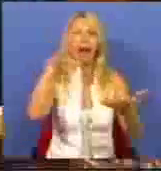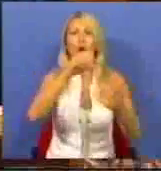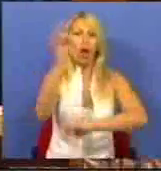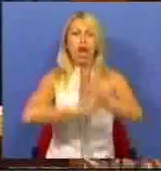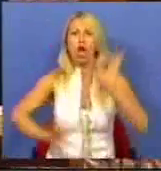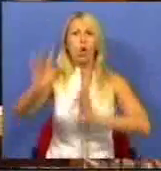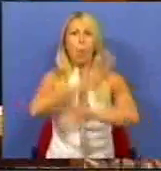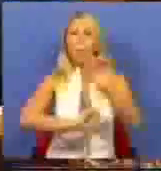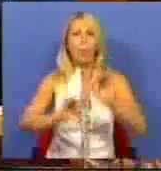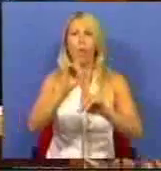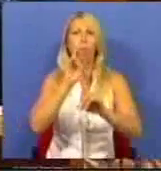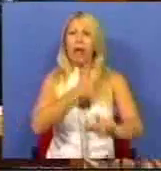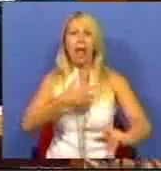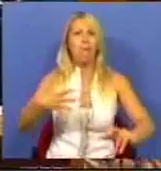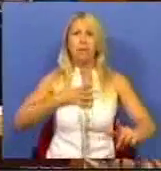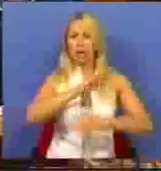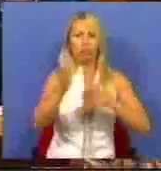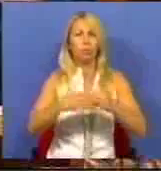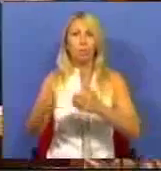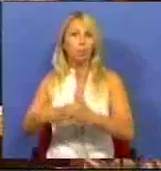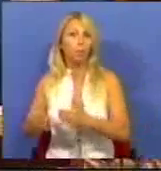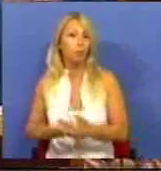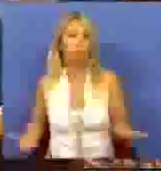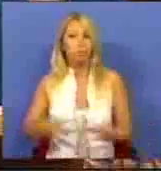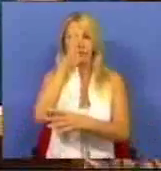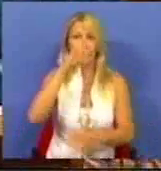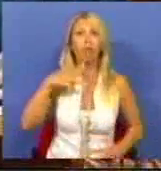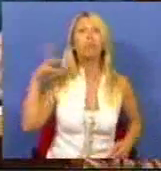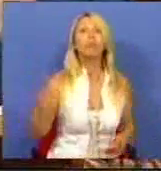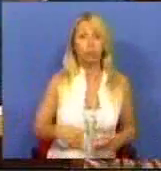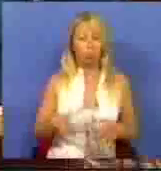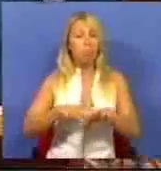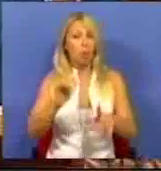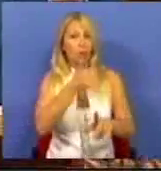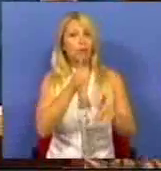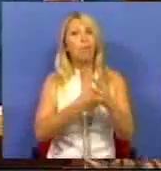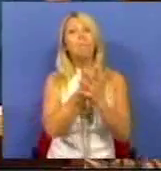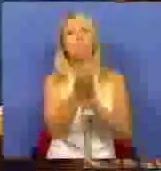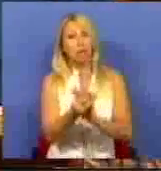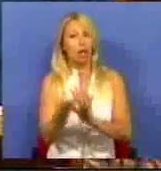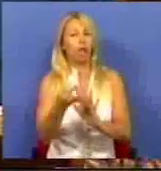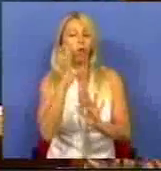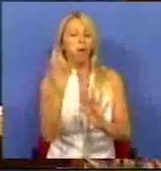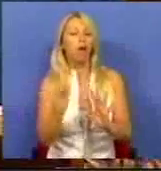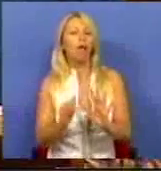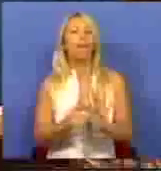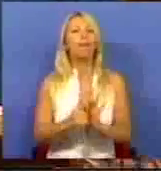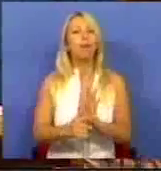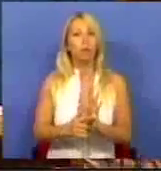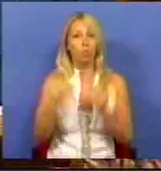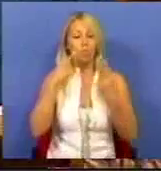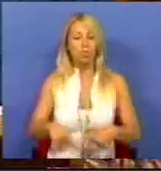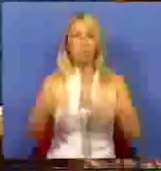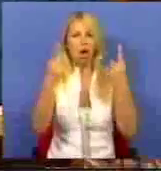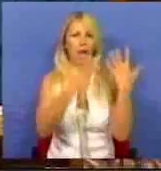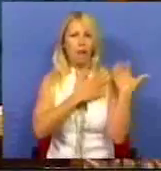empresas. No fundo, o Governo português, a despeito de algumas medidas que sem dúvida ensaiou, demonstra uma